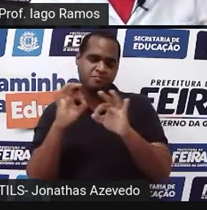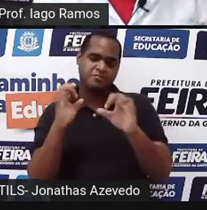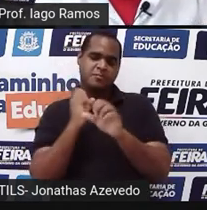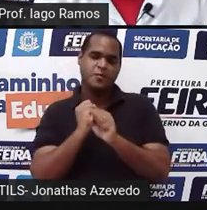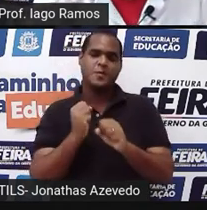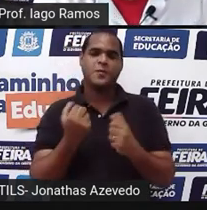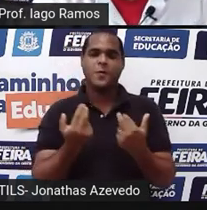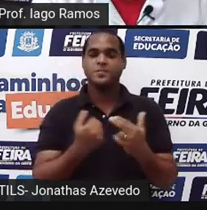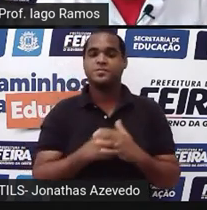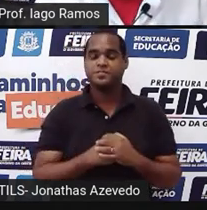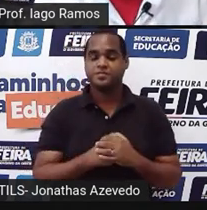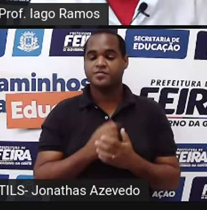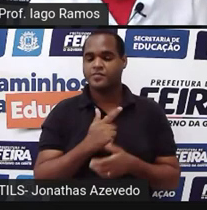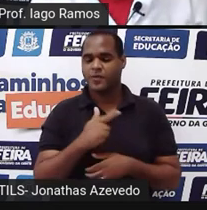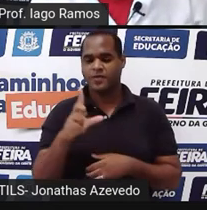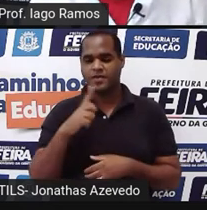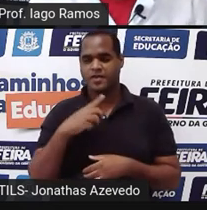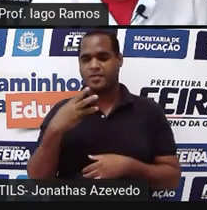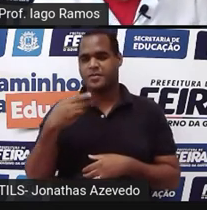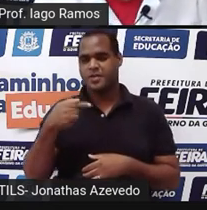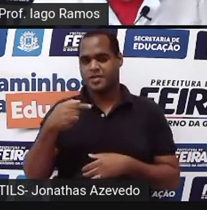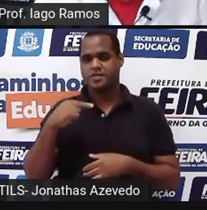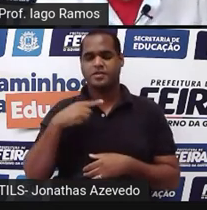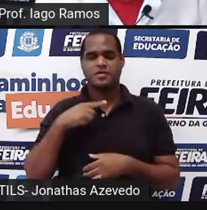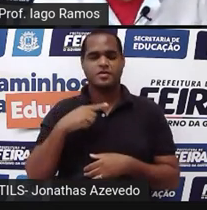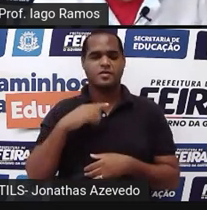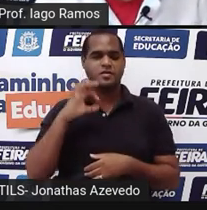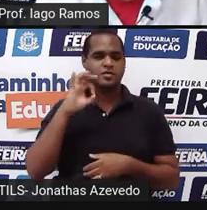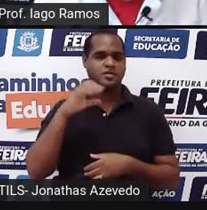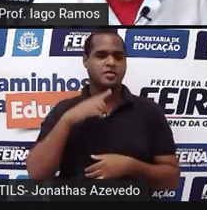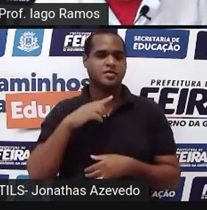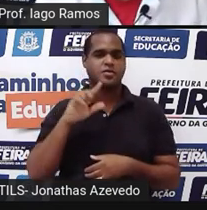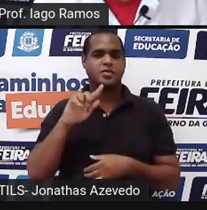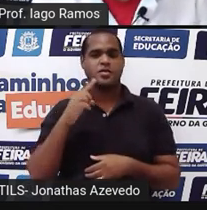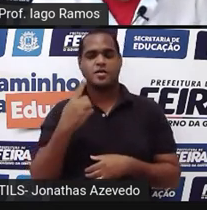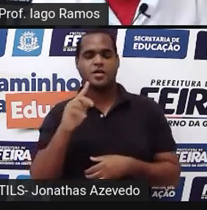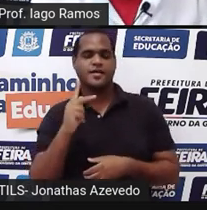O outro ângulo ali é o de 37 no pequeno é o G, I, H.